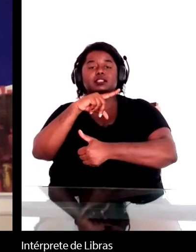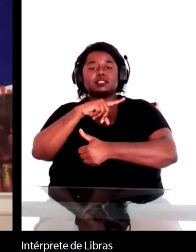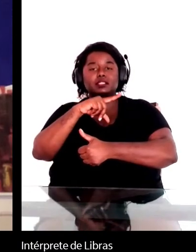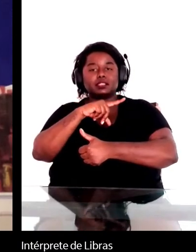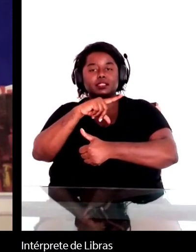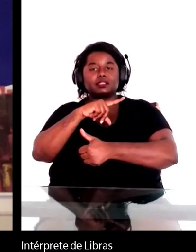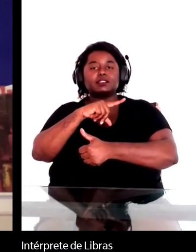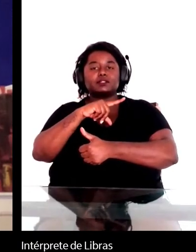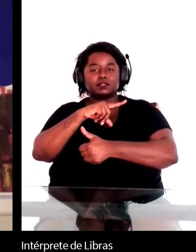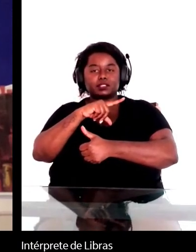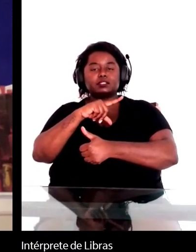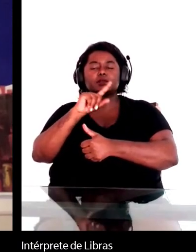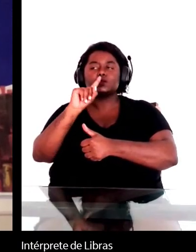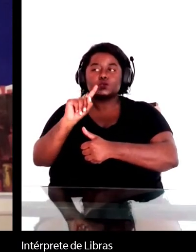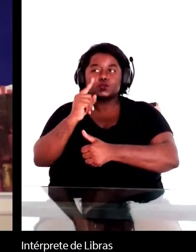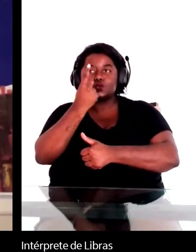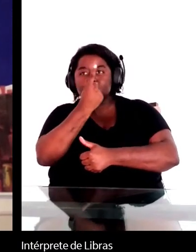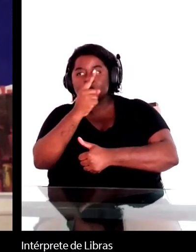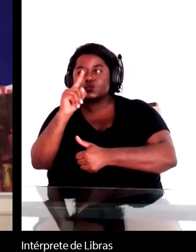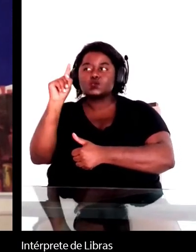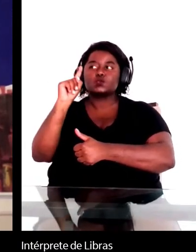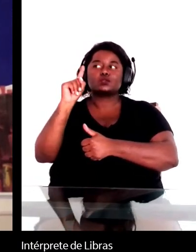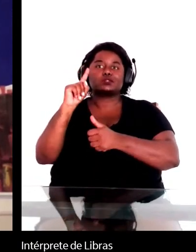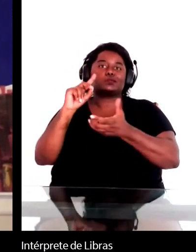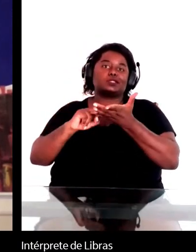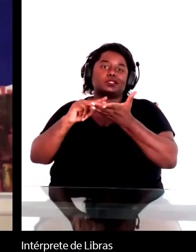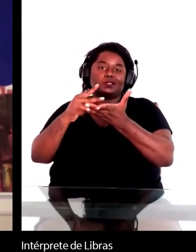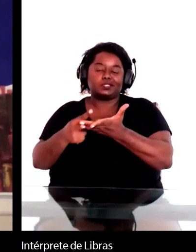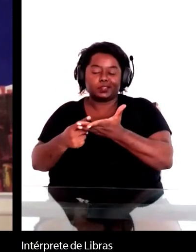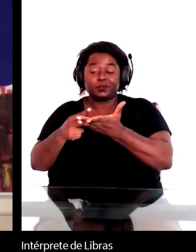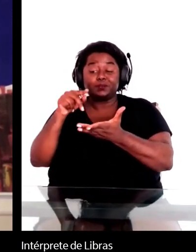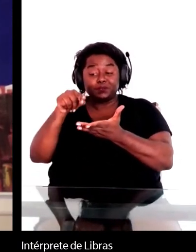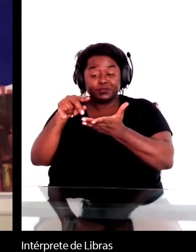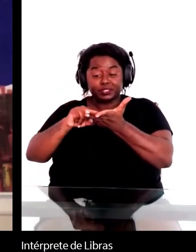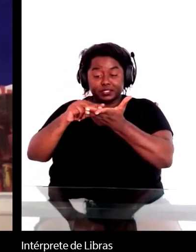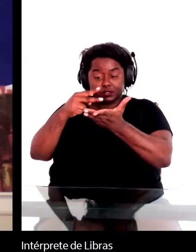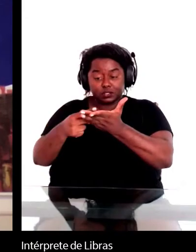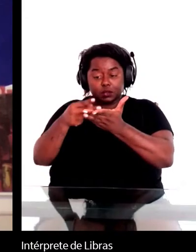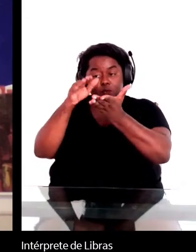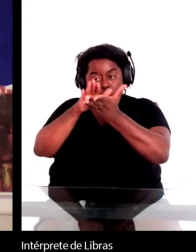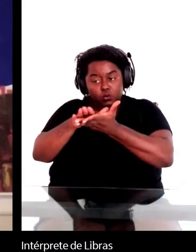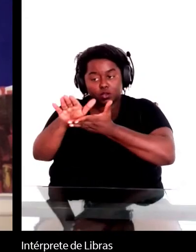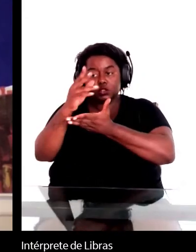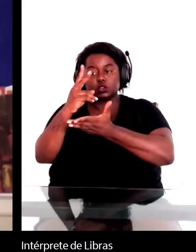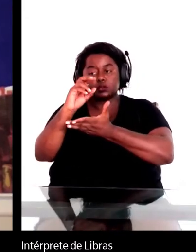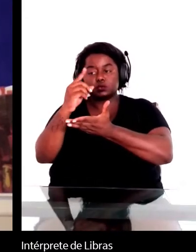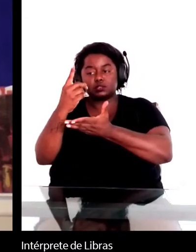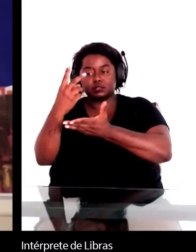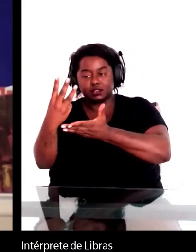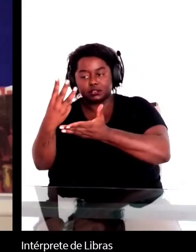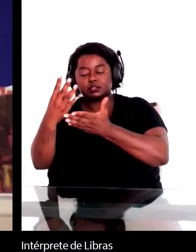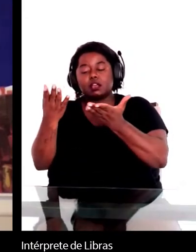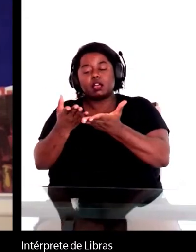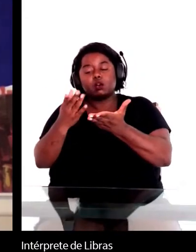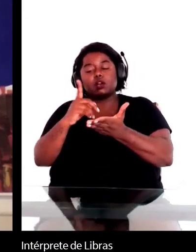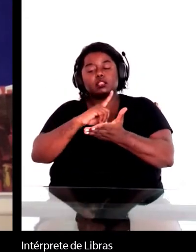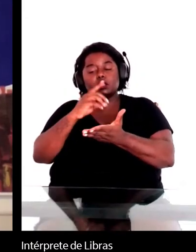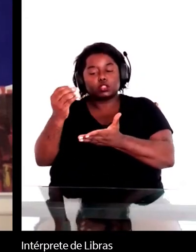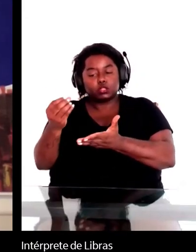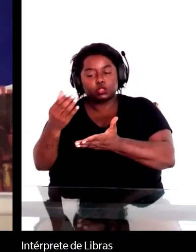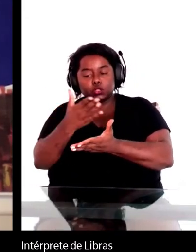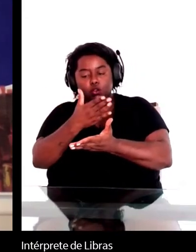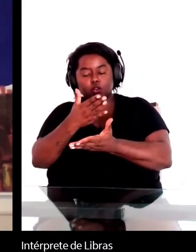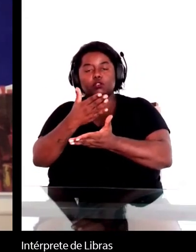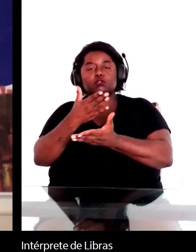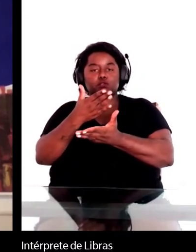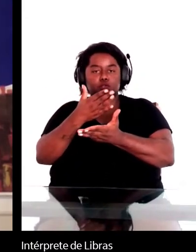foi o último a ser traduzido, foi só traduzido em inglês em 2013, mas agora uma nova edição pela Doc Archive